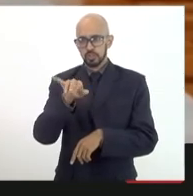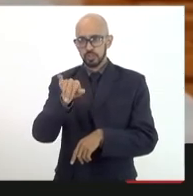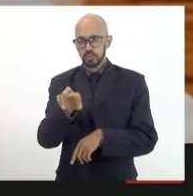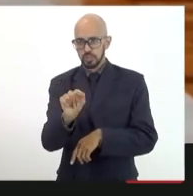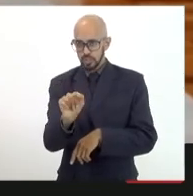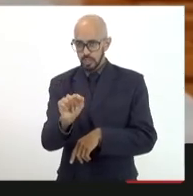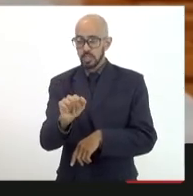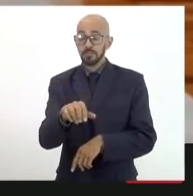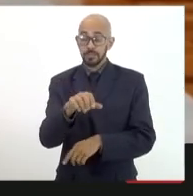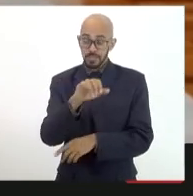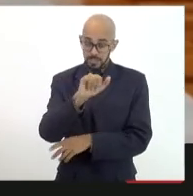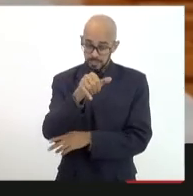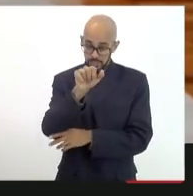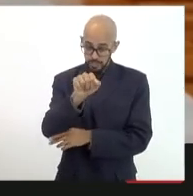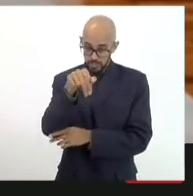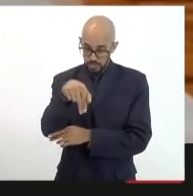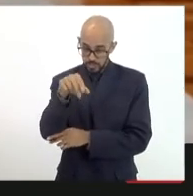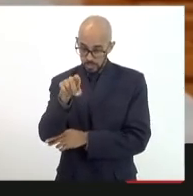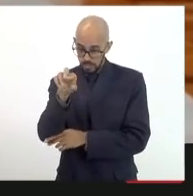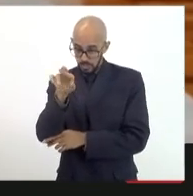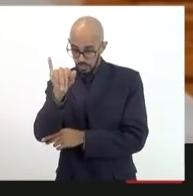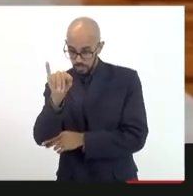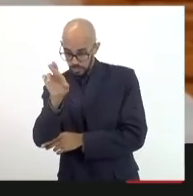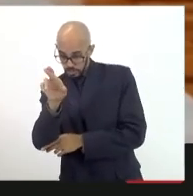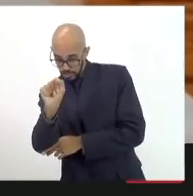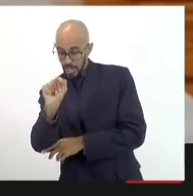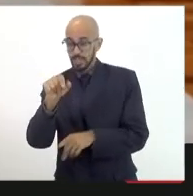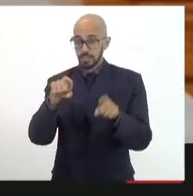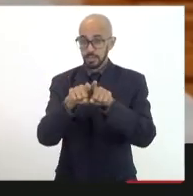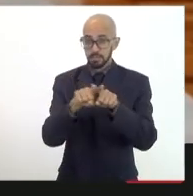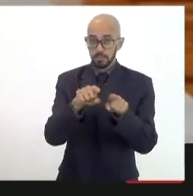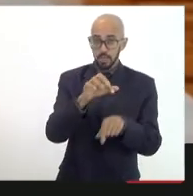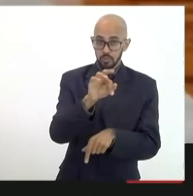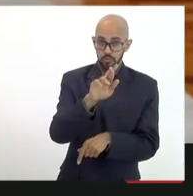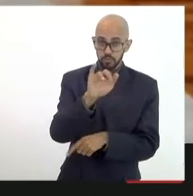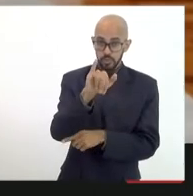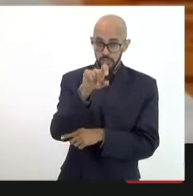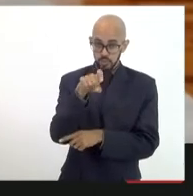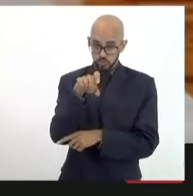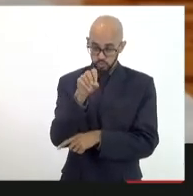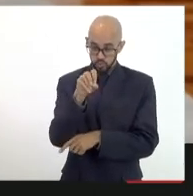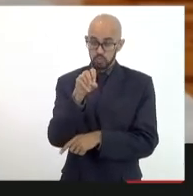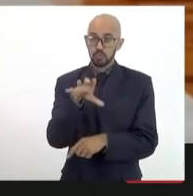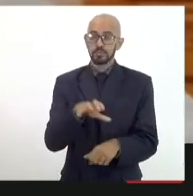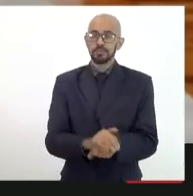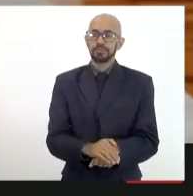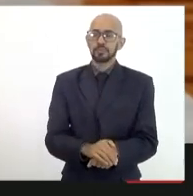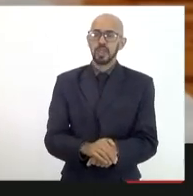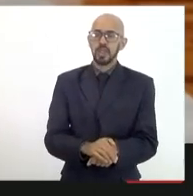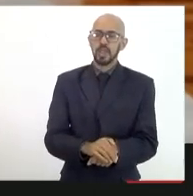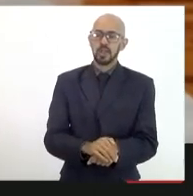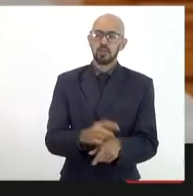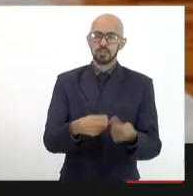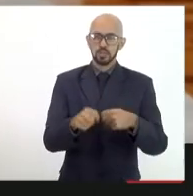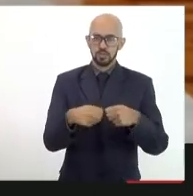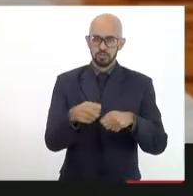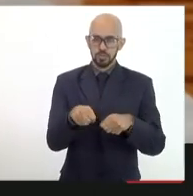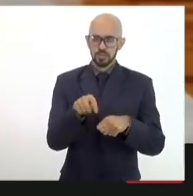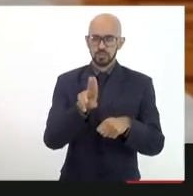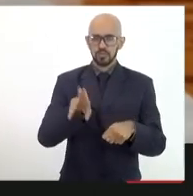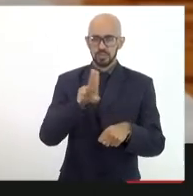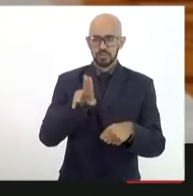nos procurou aqui para que a gente pudesse fazer abrir essa porta de debate com os economistas quais universidades